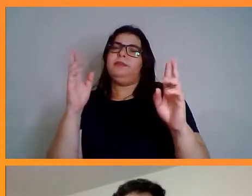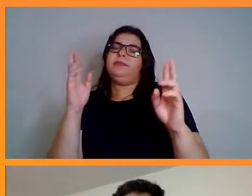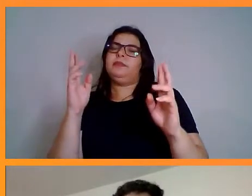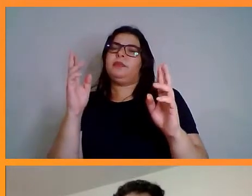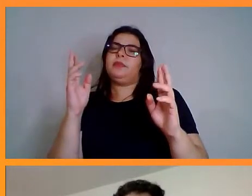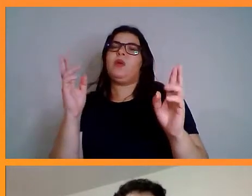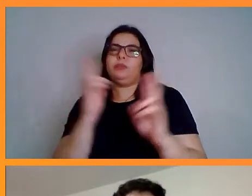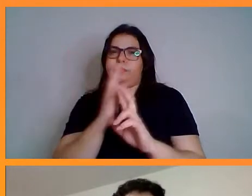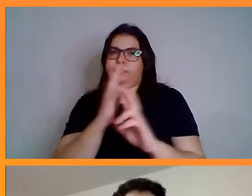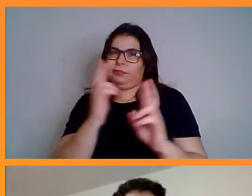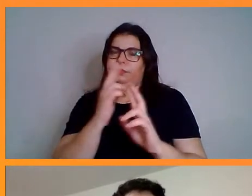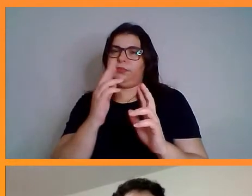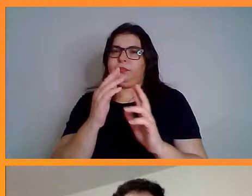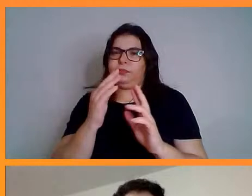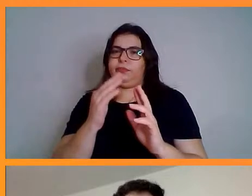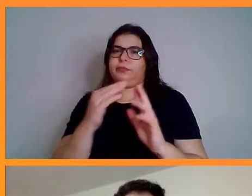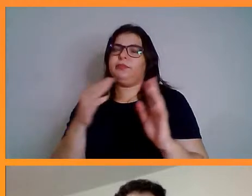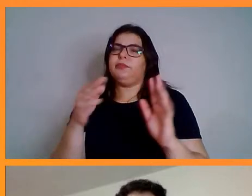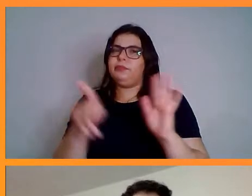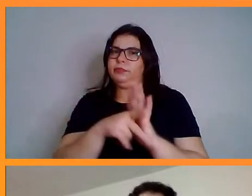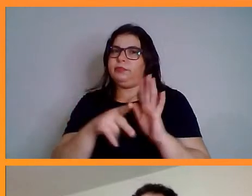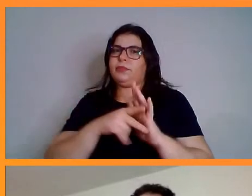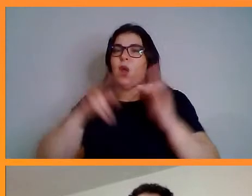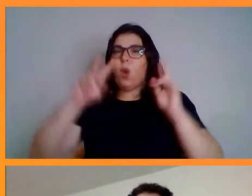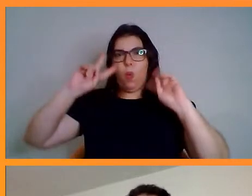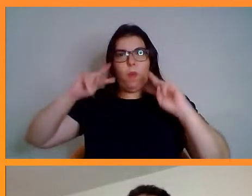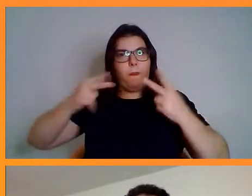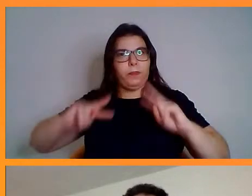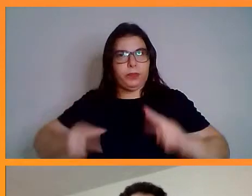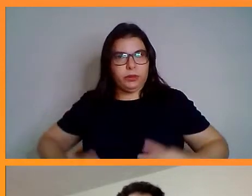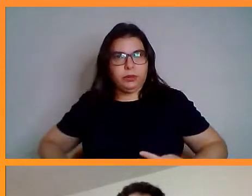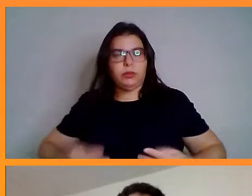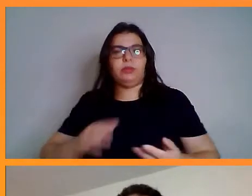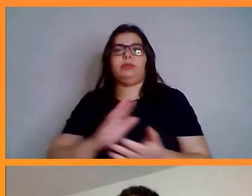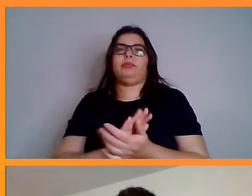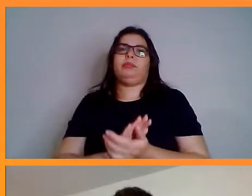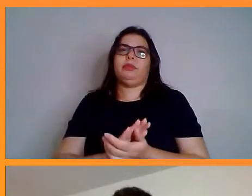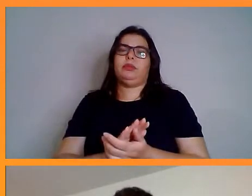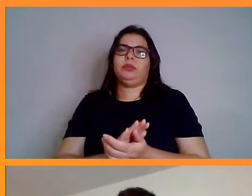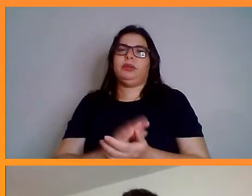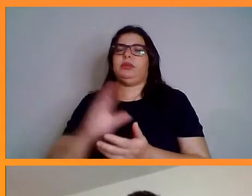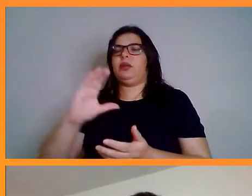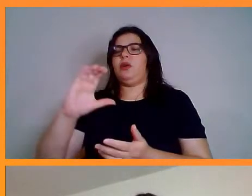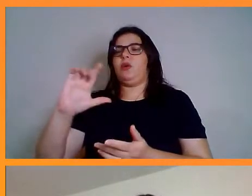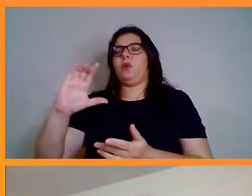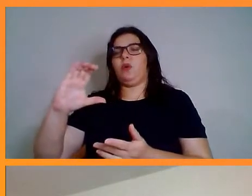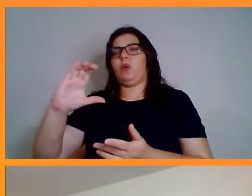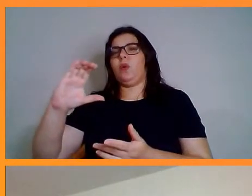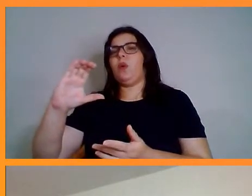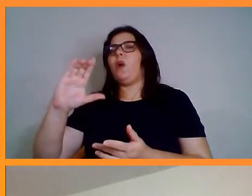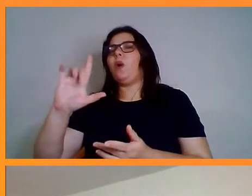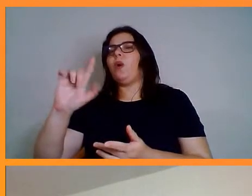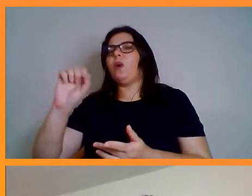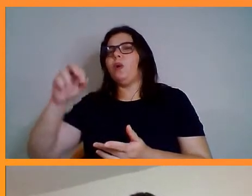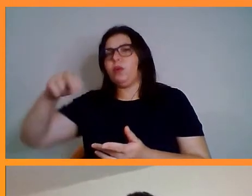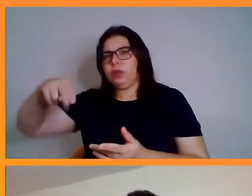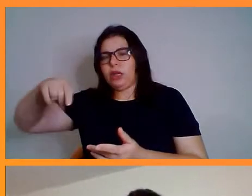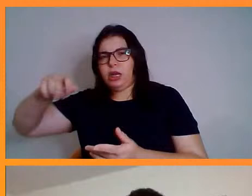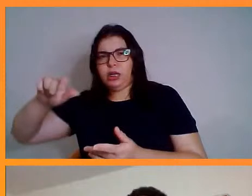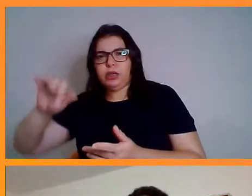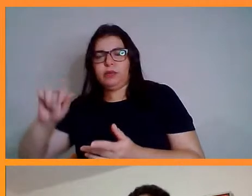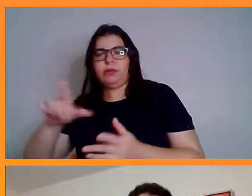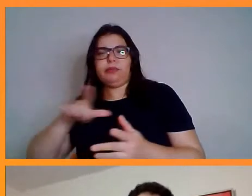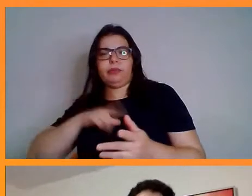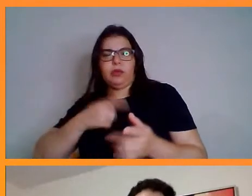que a gente tem que deixar claro é o seguinte. É... A clonagem, ela vai simplesmente criar um gêmeo num